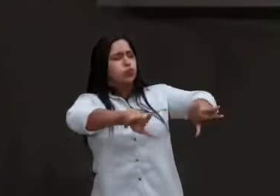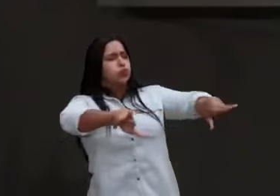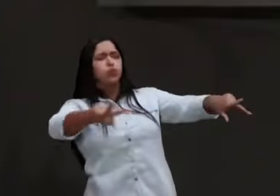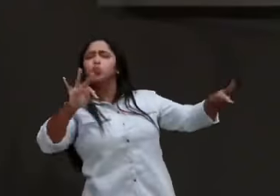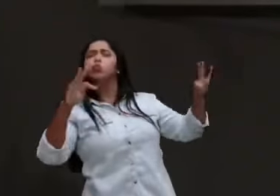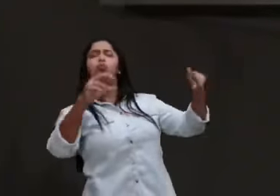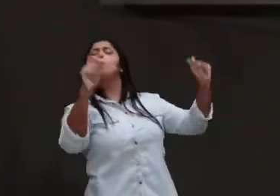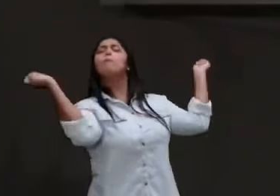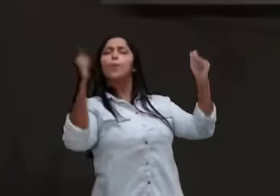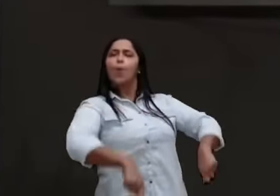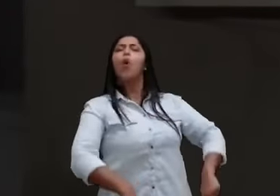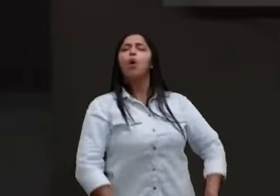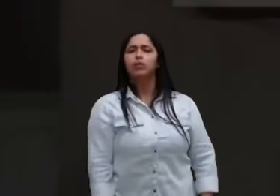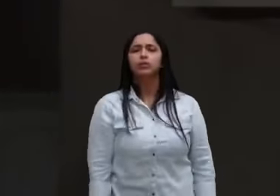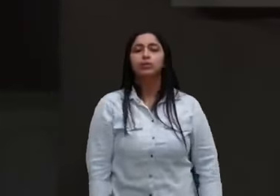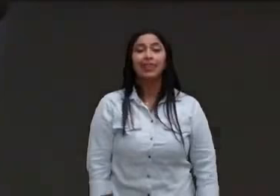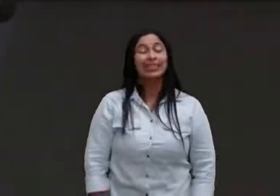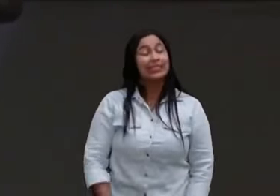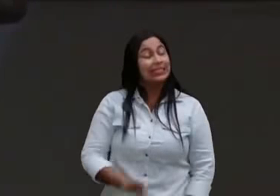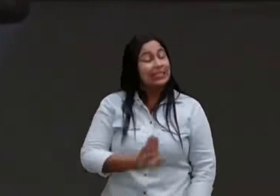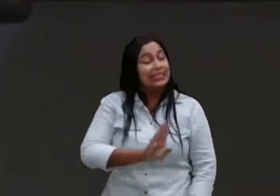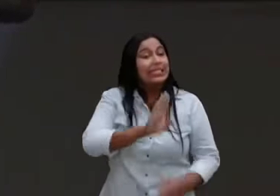detalhe, você é tudo isso nele.